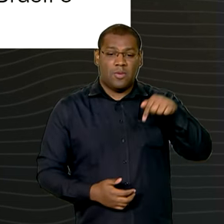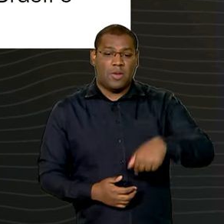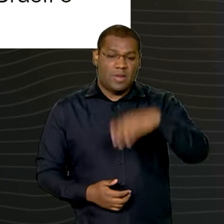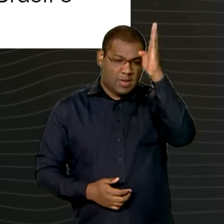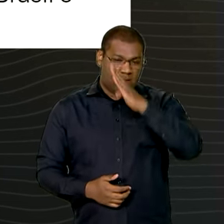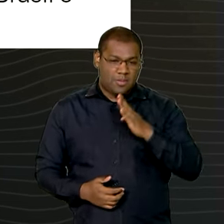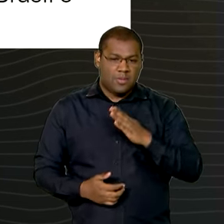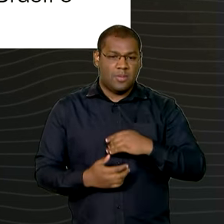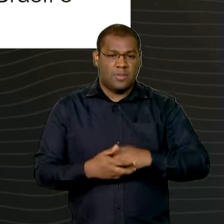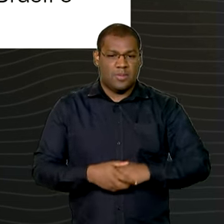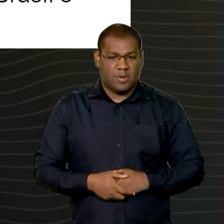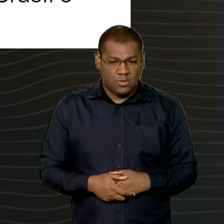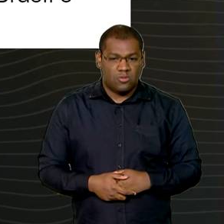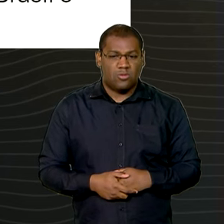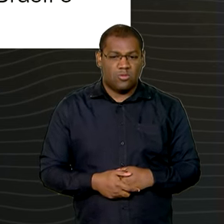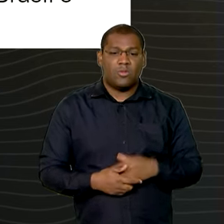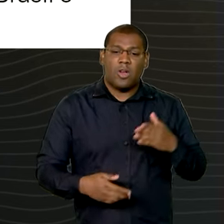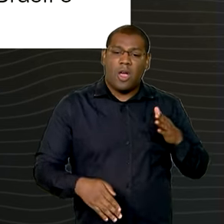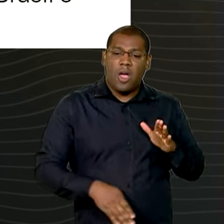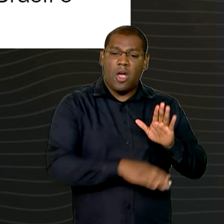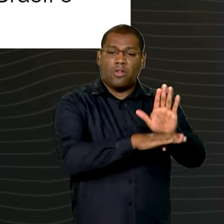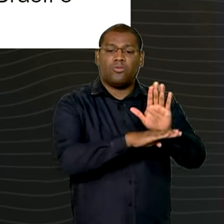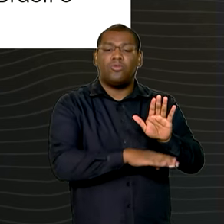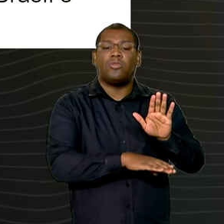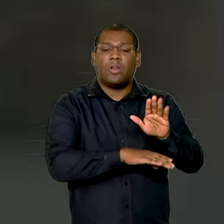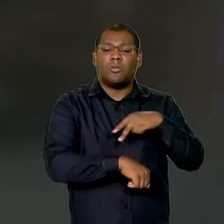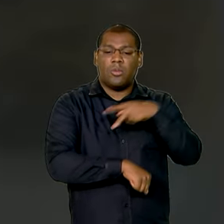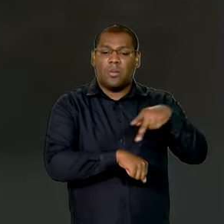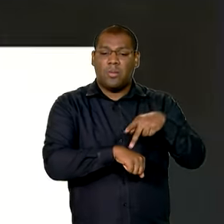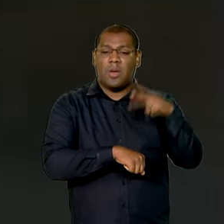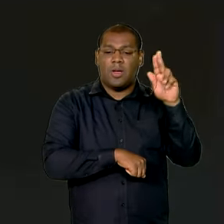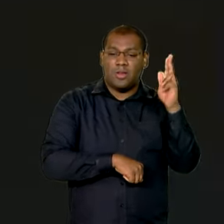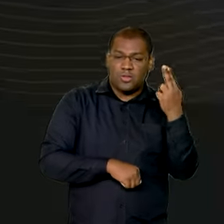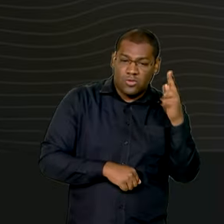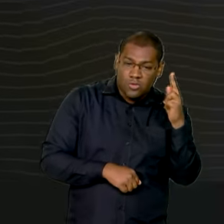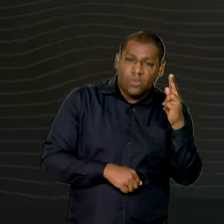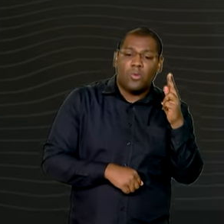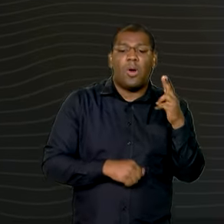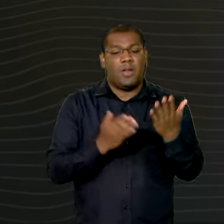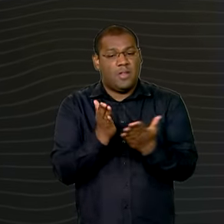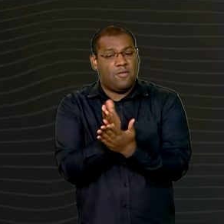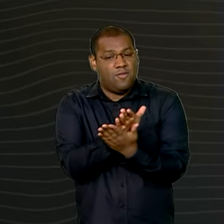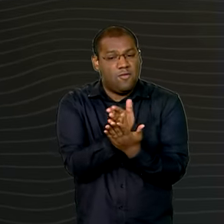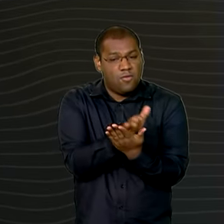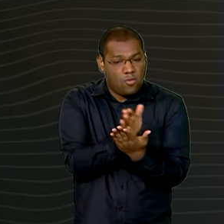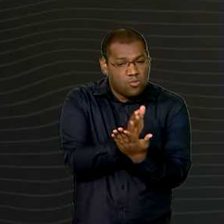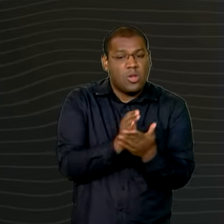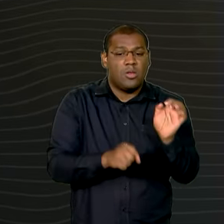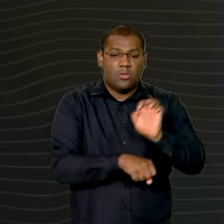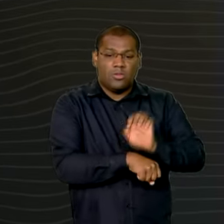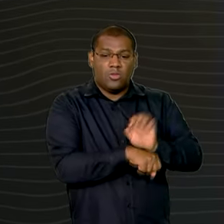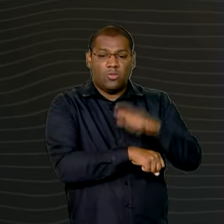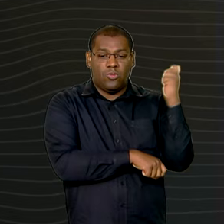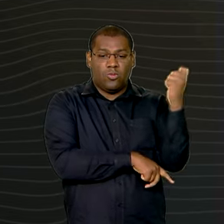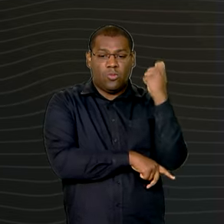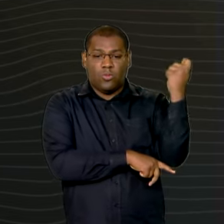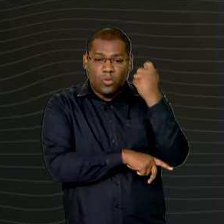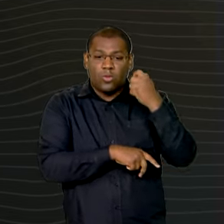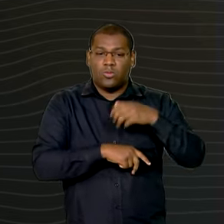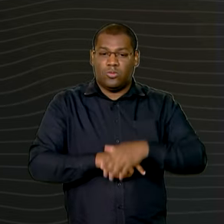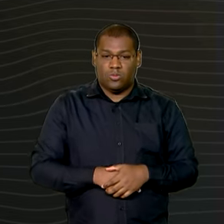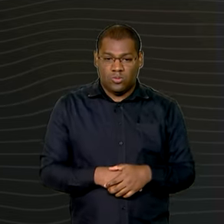recusou a oferta de ajuda do Uruguai para as operações no Rio Grande do Sul segundo o presidente um helicóptero